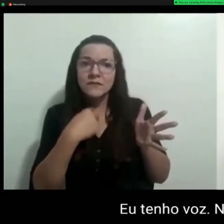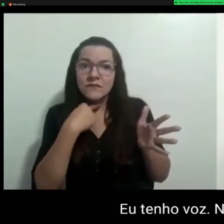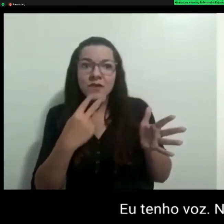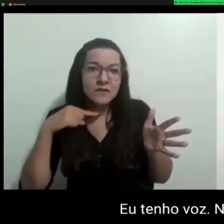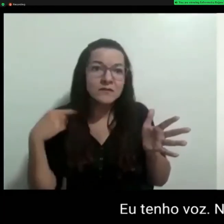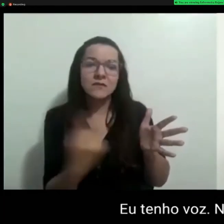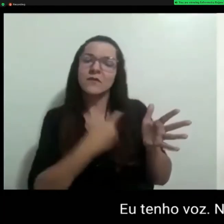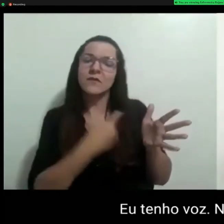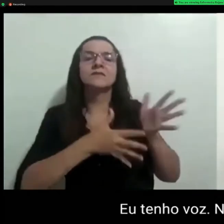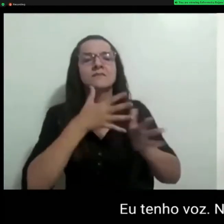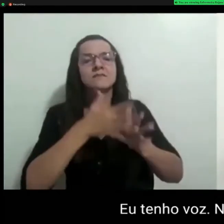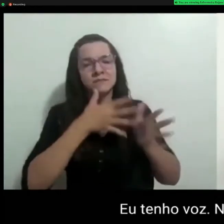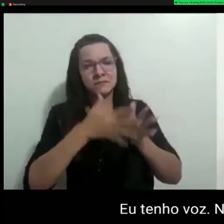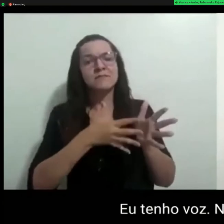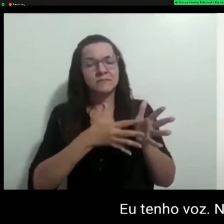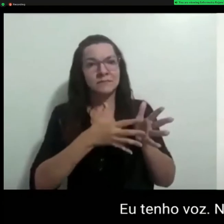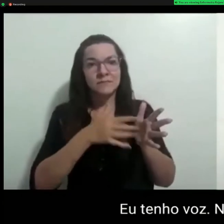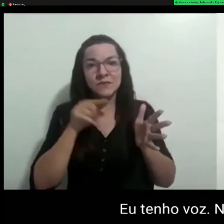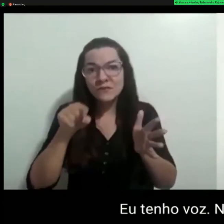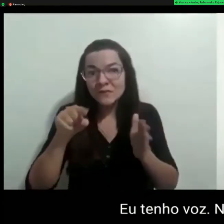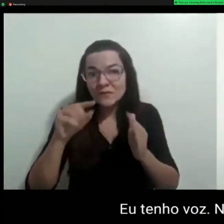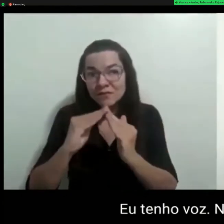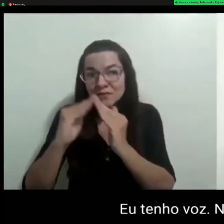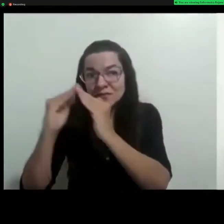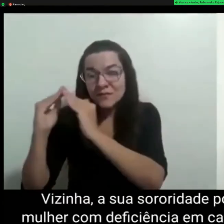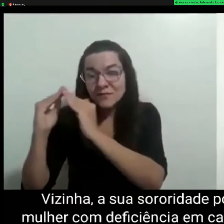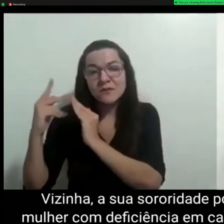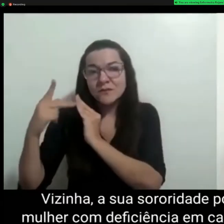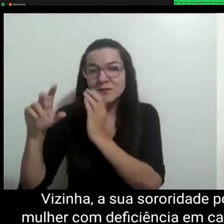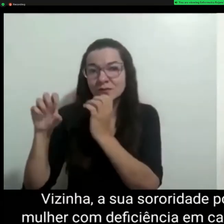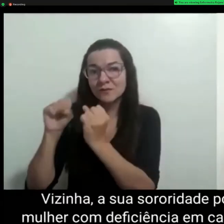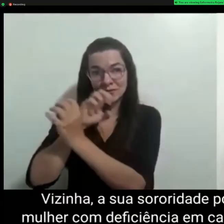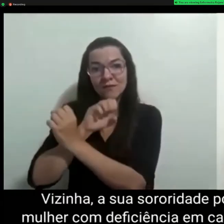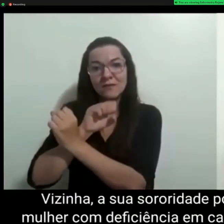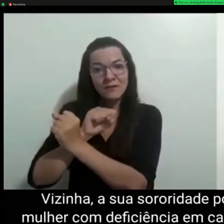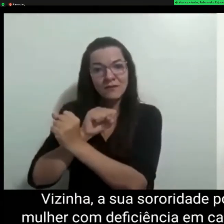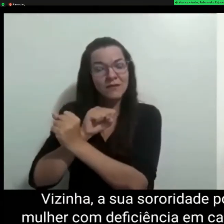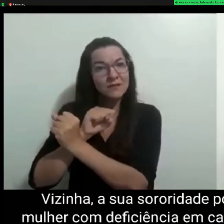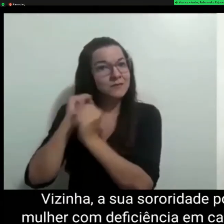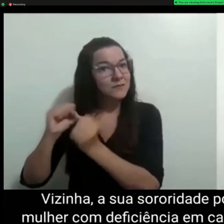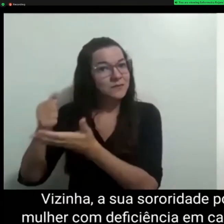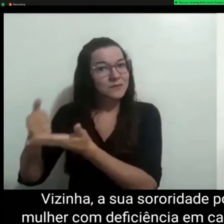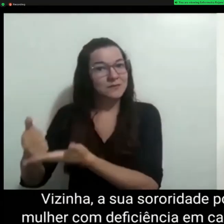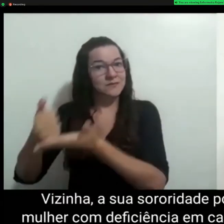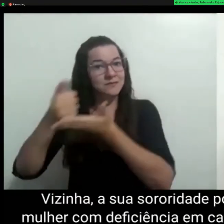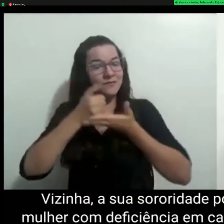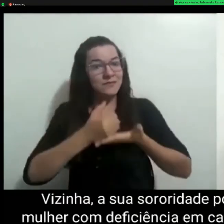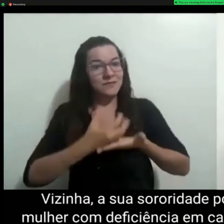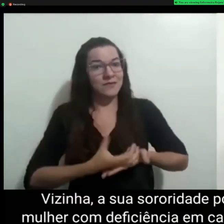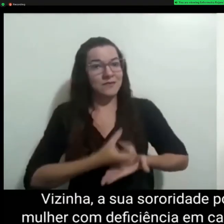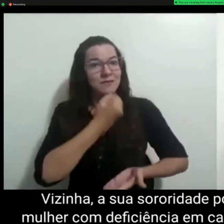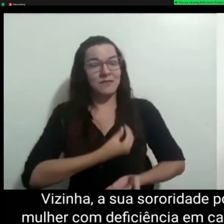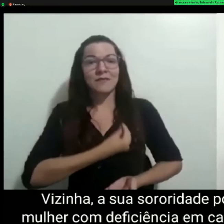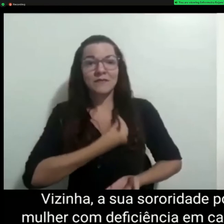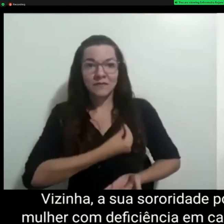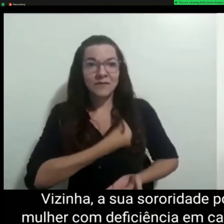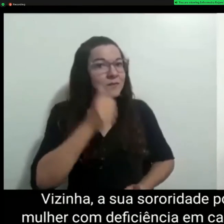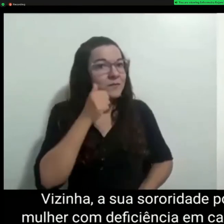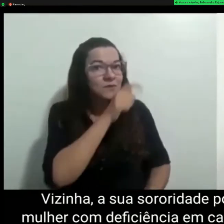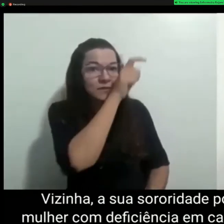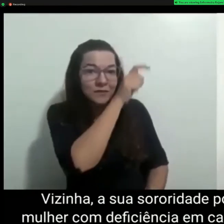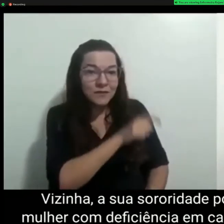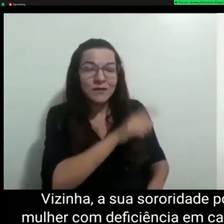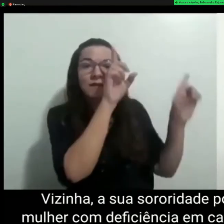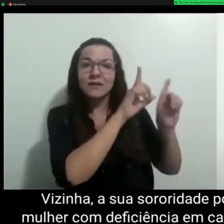Eu tenho voz. Nós temos voz. Vizinha, a sua sororidade pode salvar a vida de uma mulher